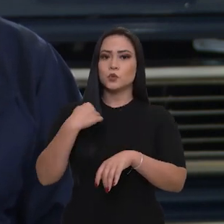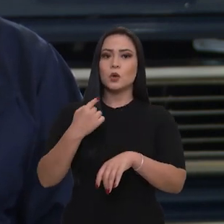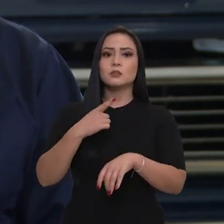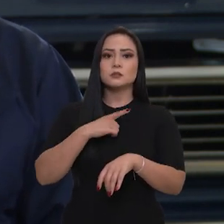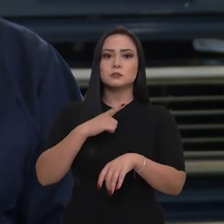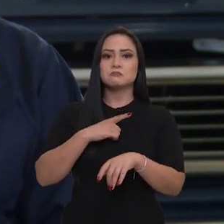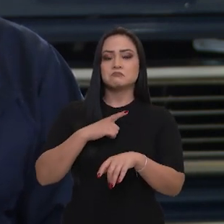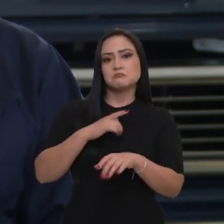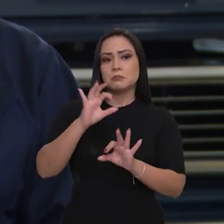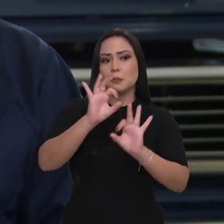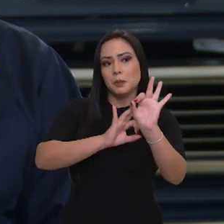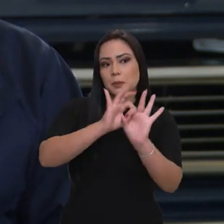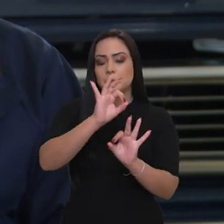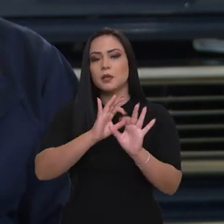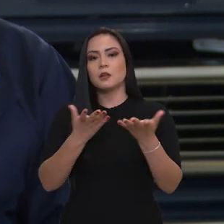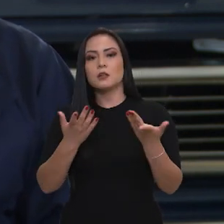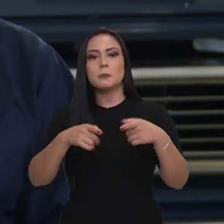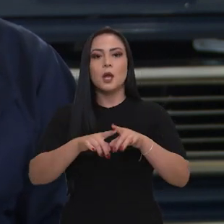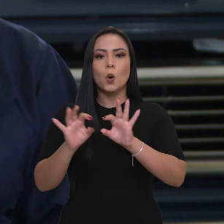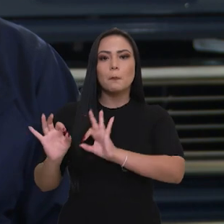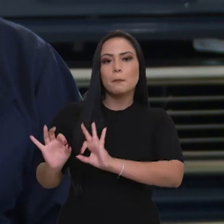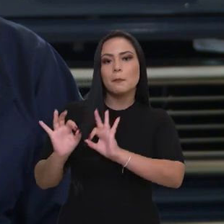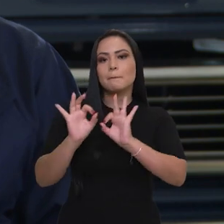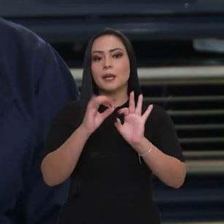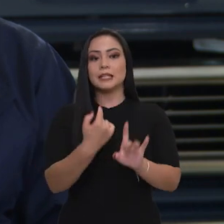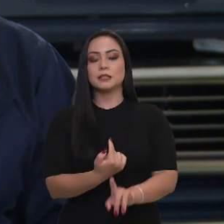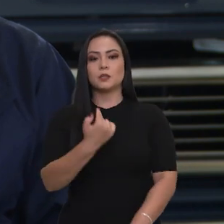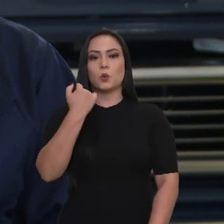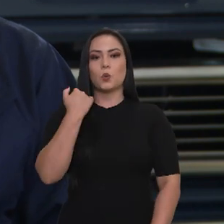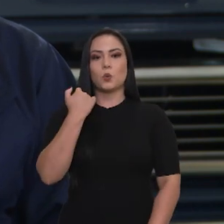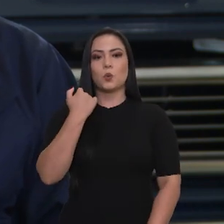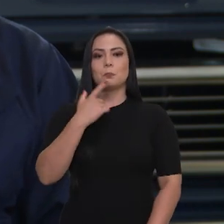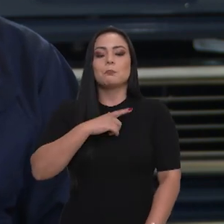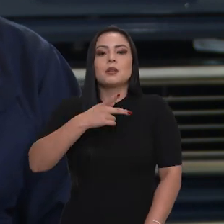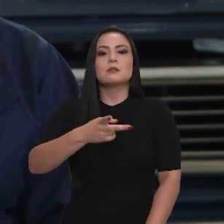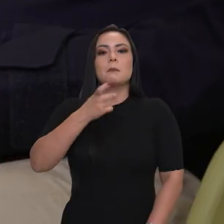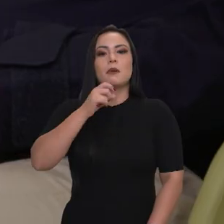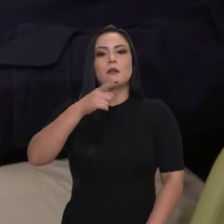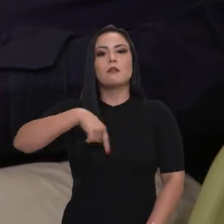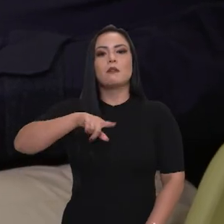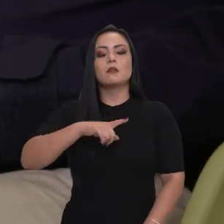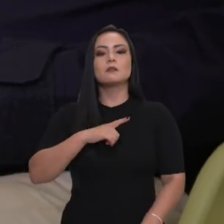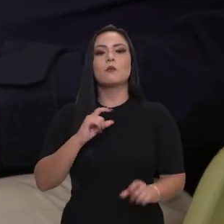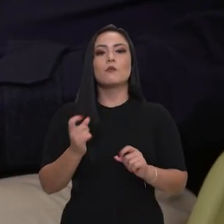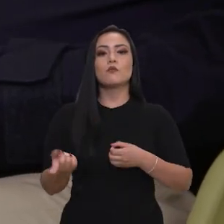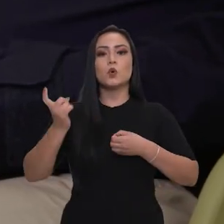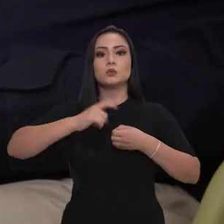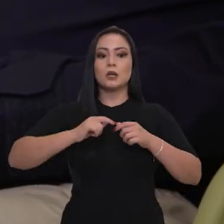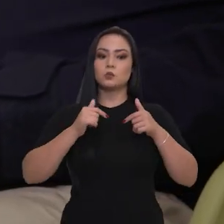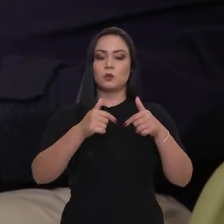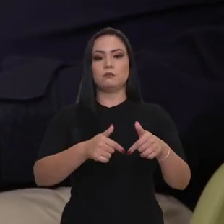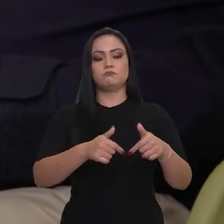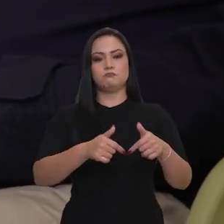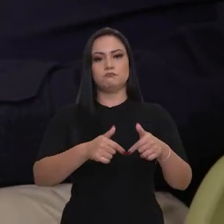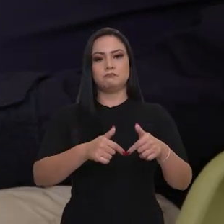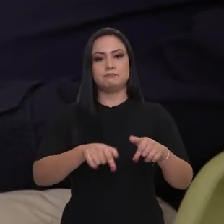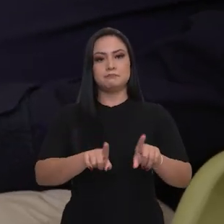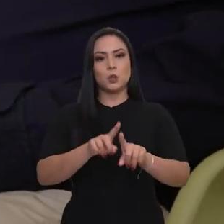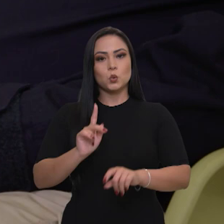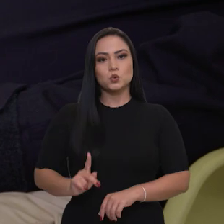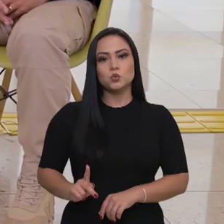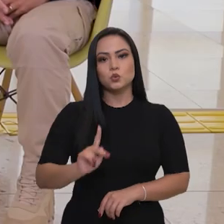e a gente tem, com essa condição de mapeamento, de acompanhamento anterior, perceber isso e voltar a atuar